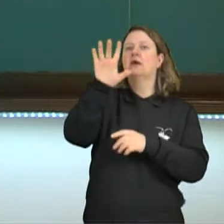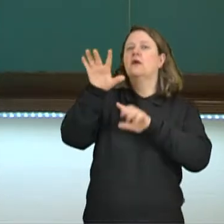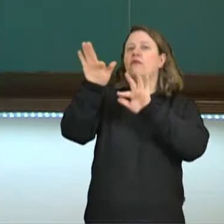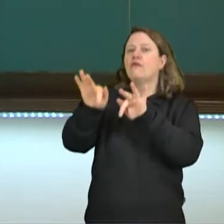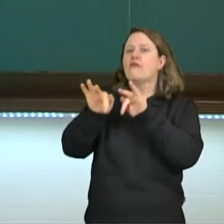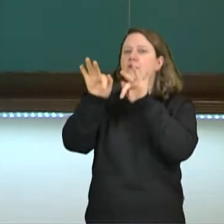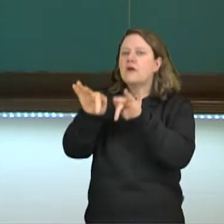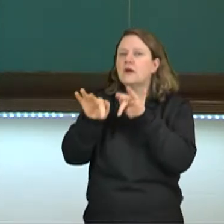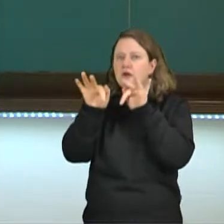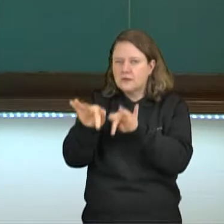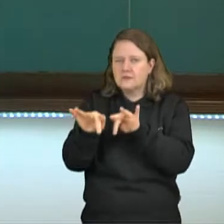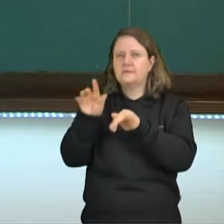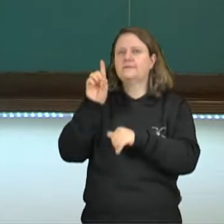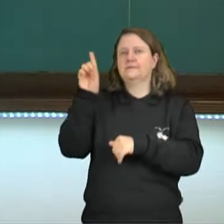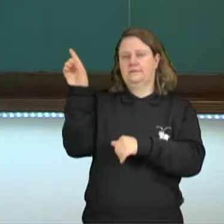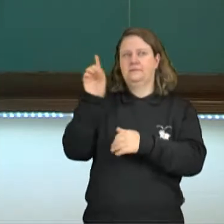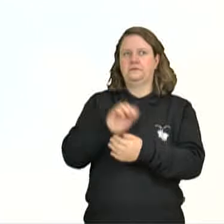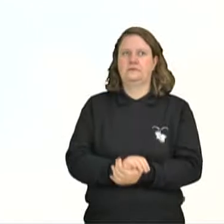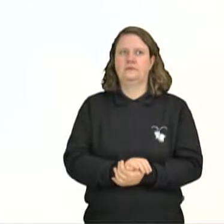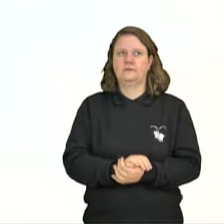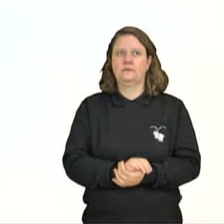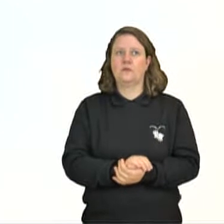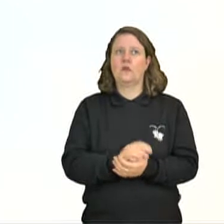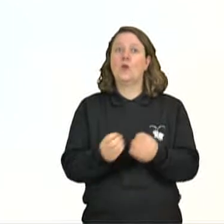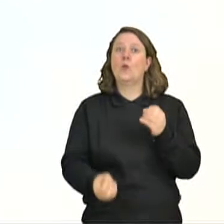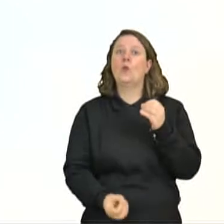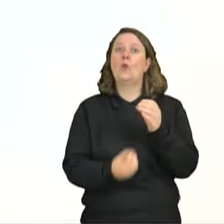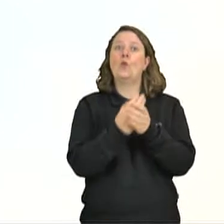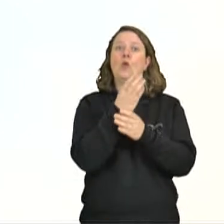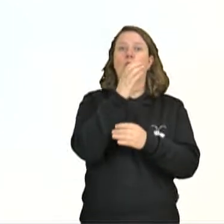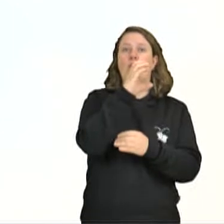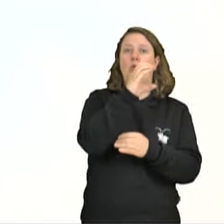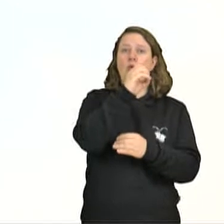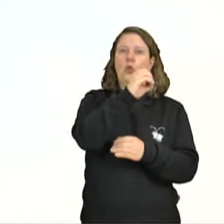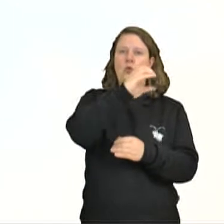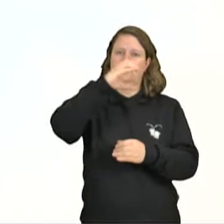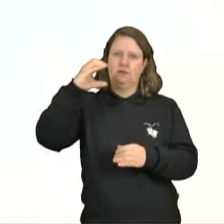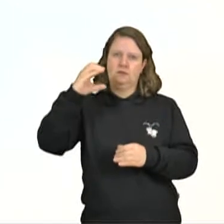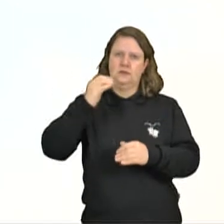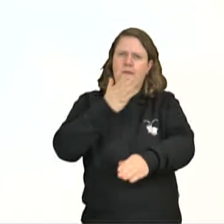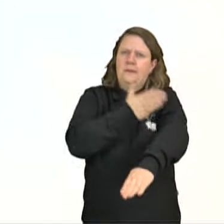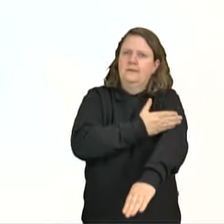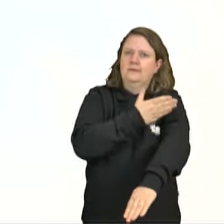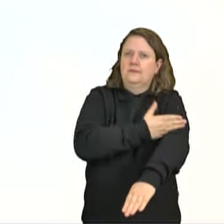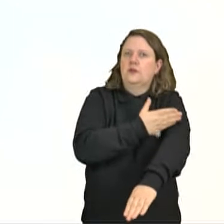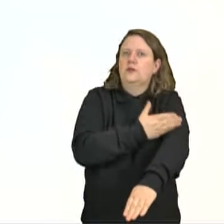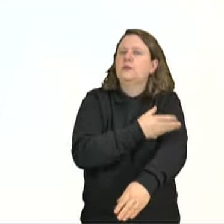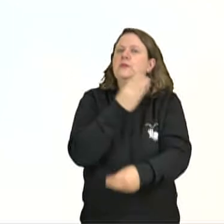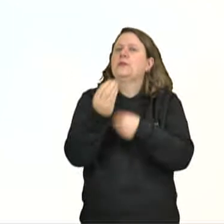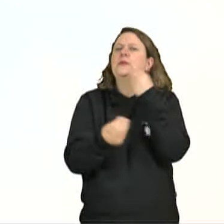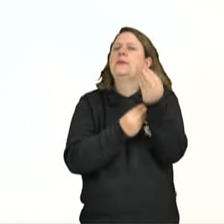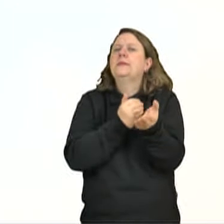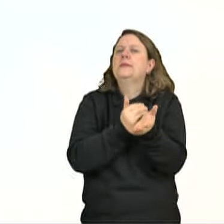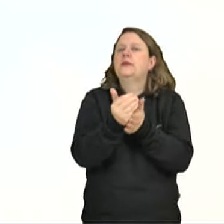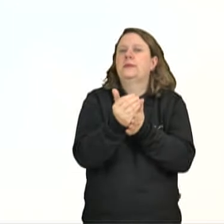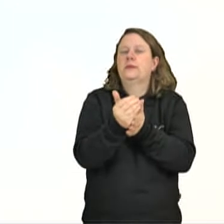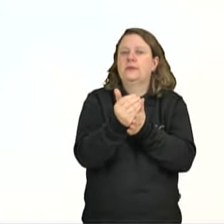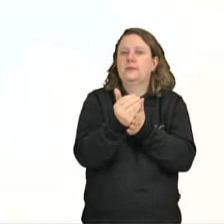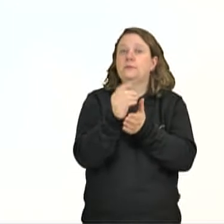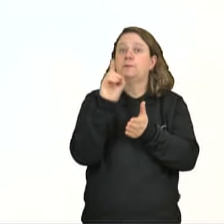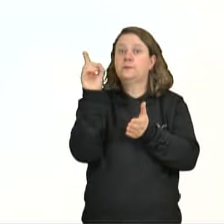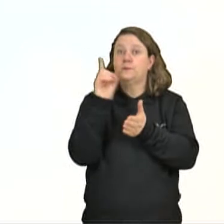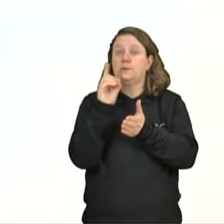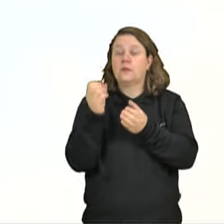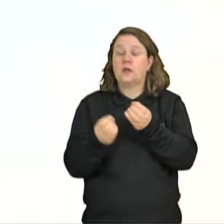colonato e o comitatus. Então, o nascimento do Ocidente Medieval. O Ocidente Medieval, a medievalidade,